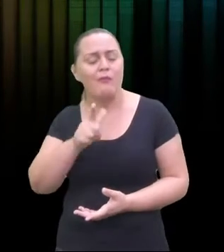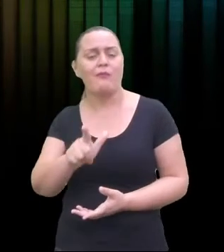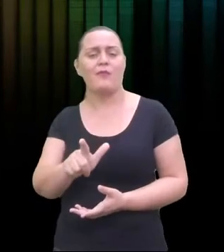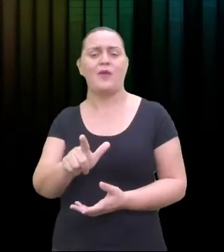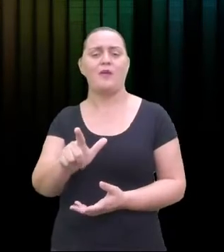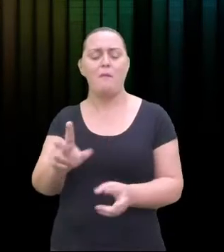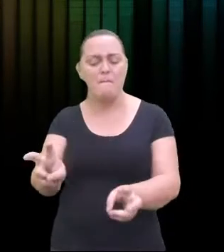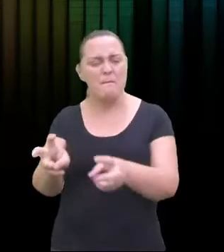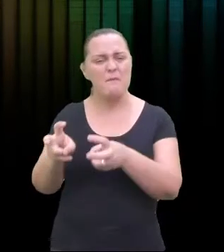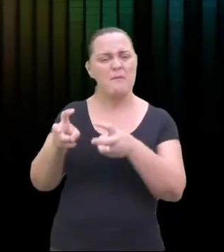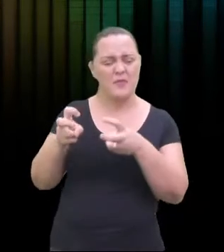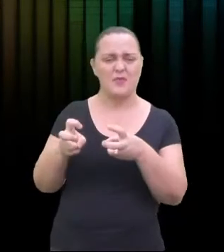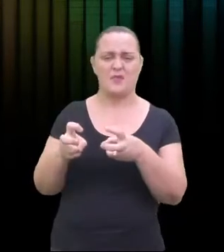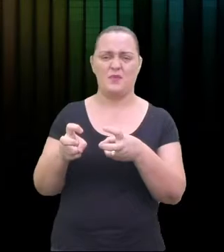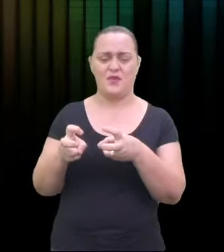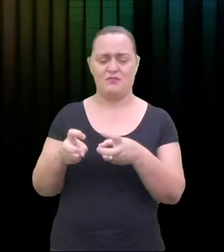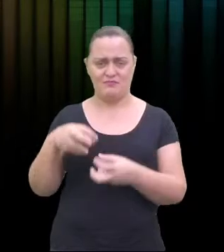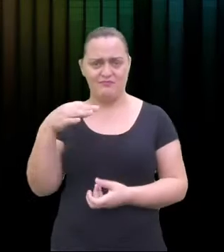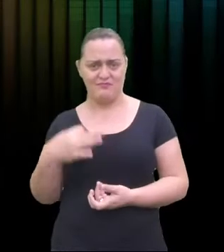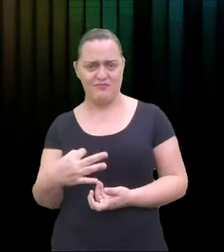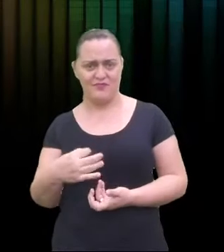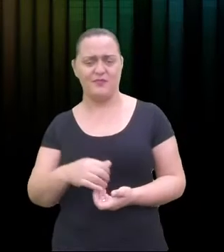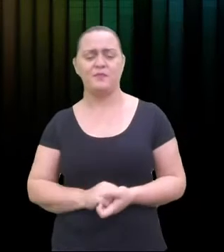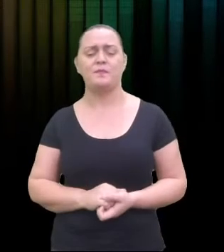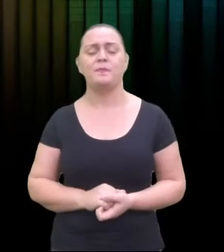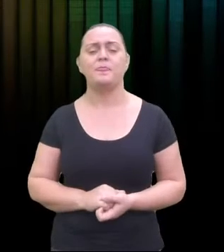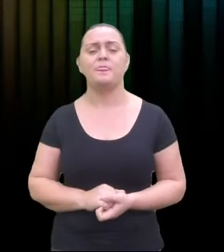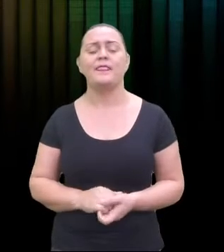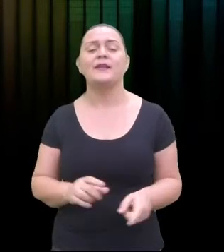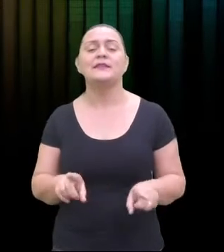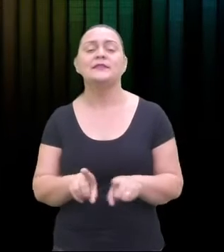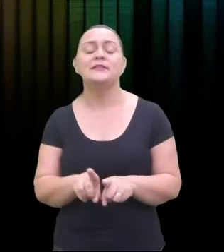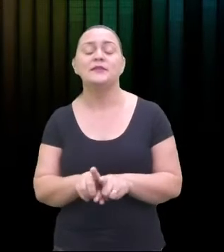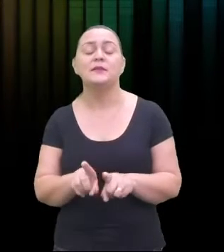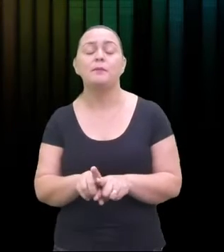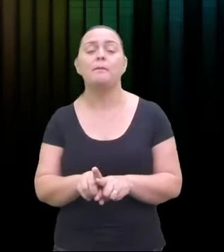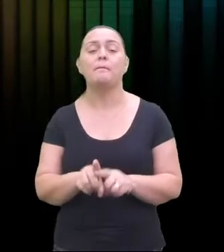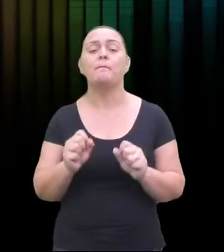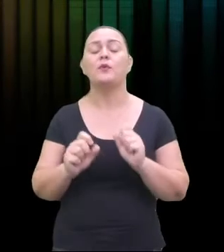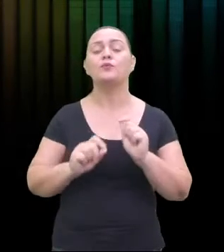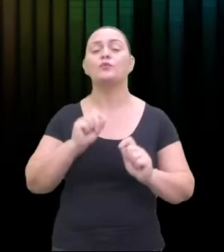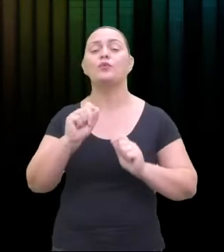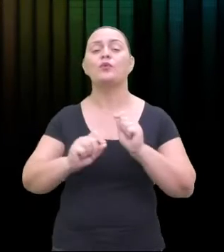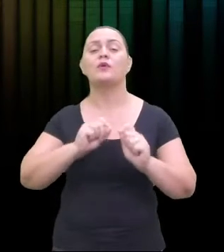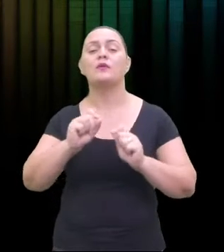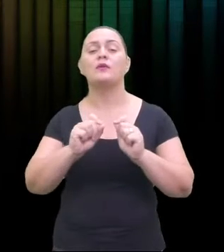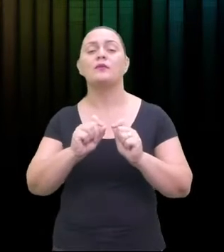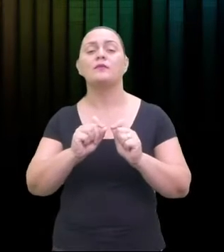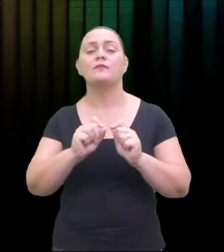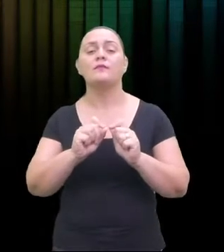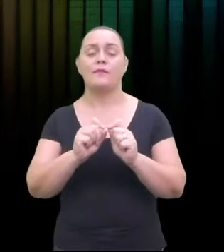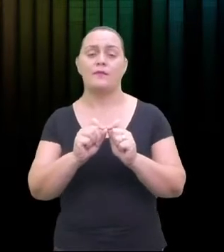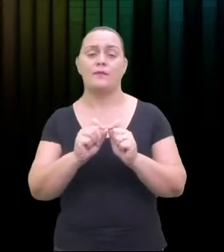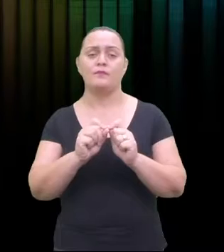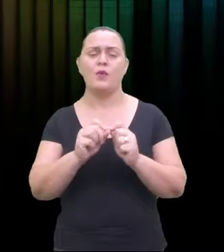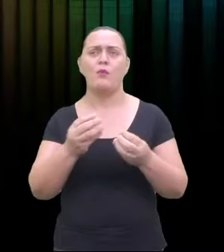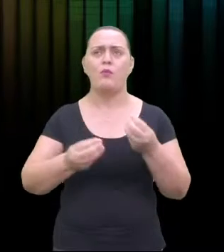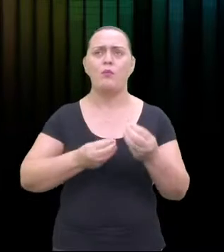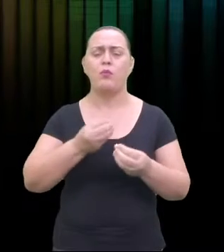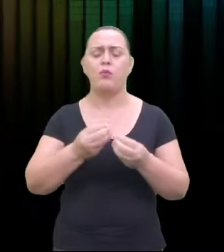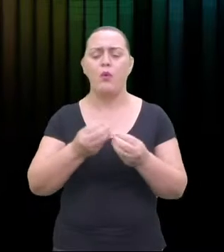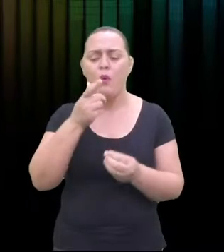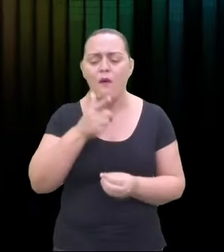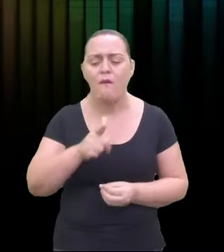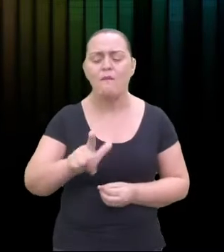usual, usa-se muito esse termo. Também para referir à variação da frequência de repetição de um